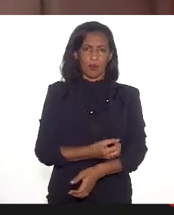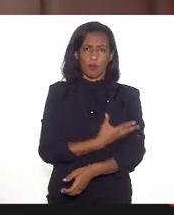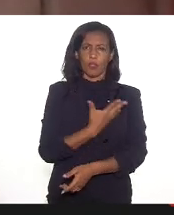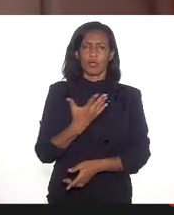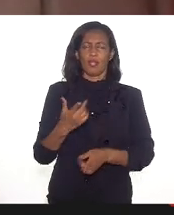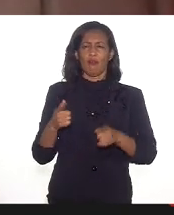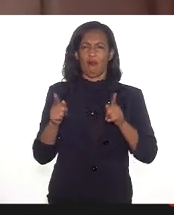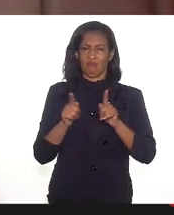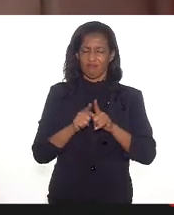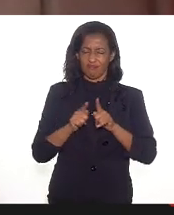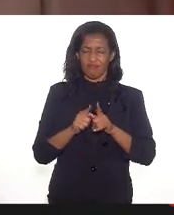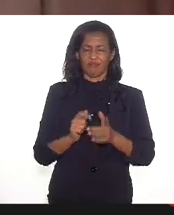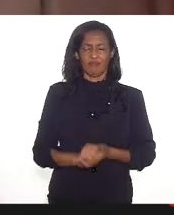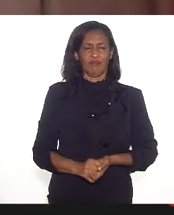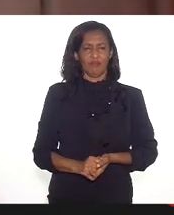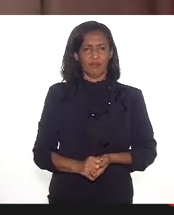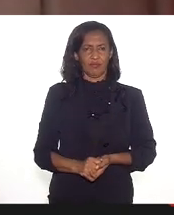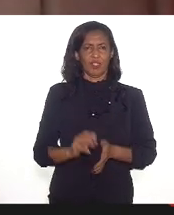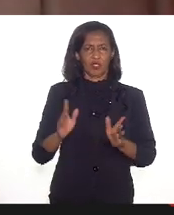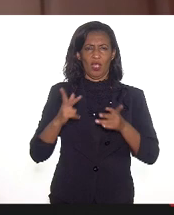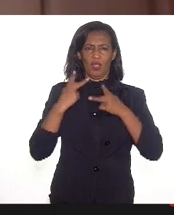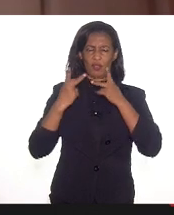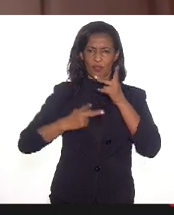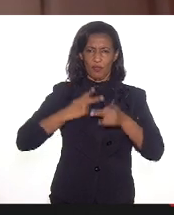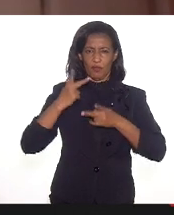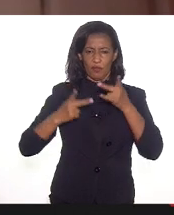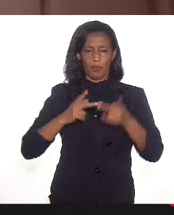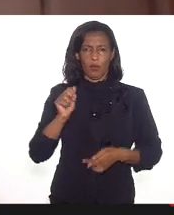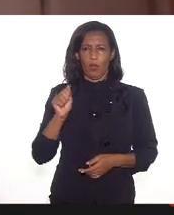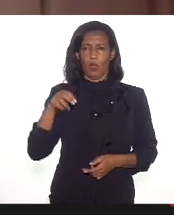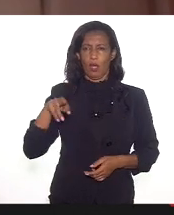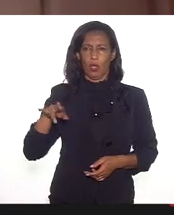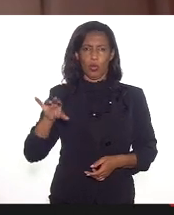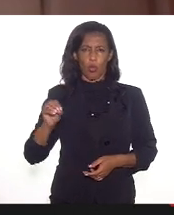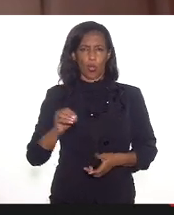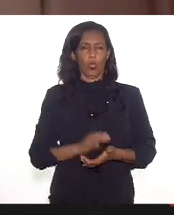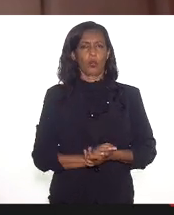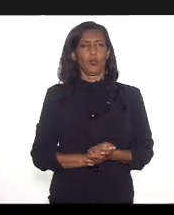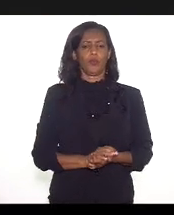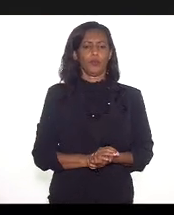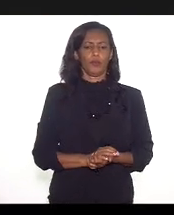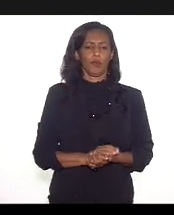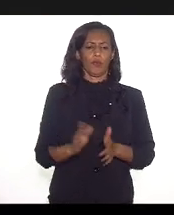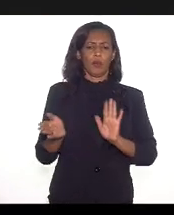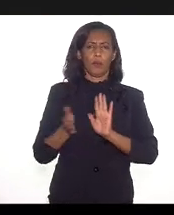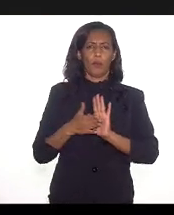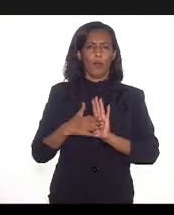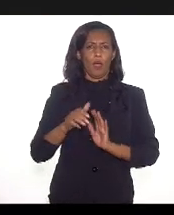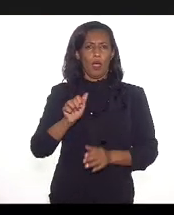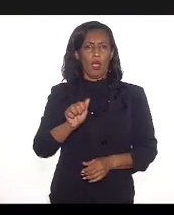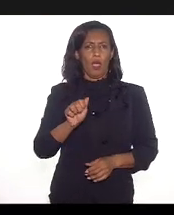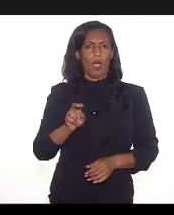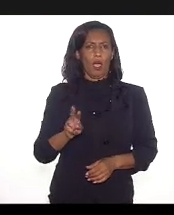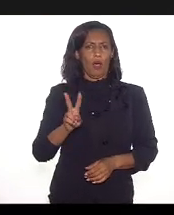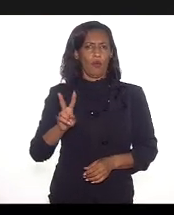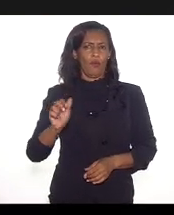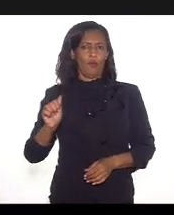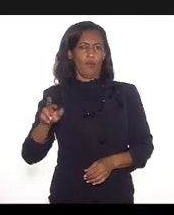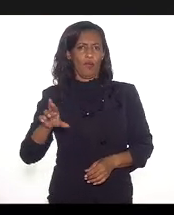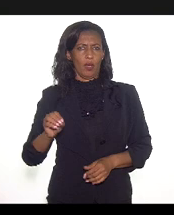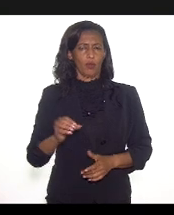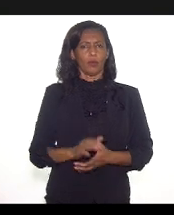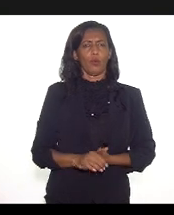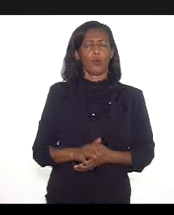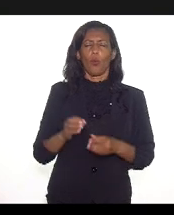afetiva também, dita muito bem aqui pelo Antônio e pelo próprio Álvaro agora, ao final, o